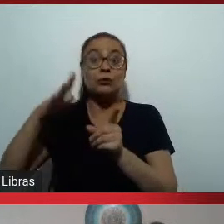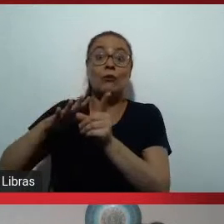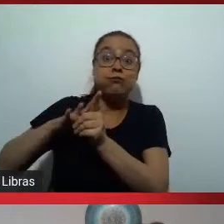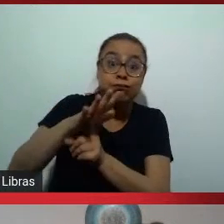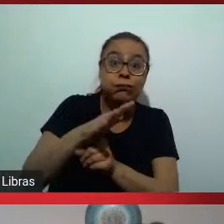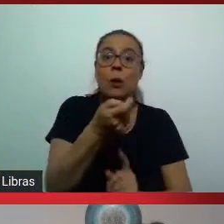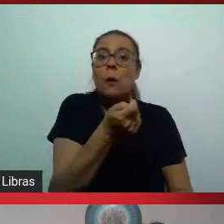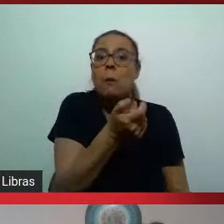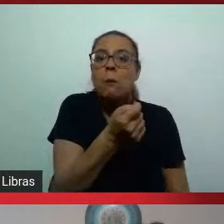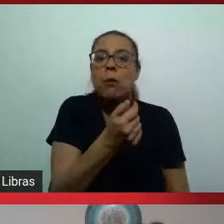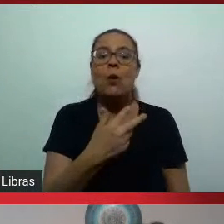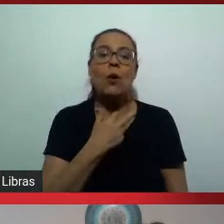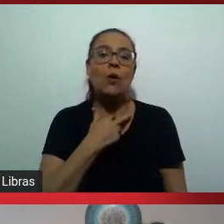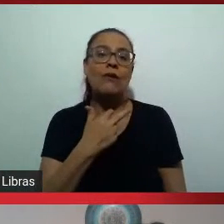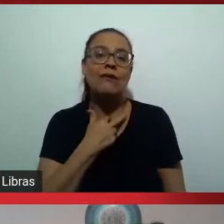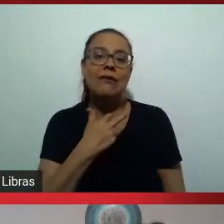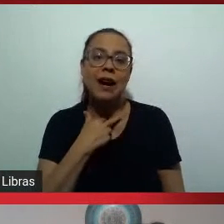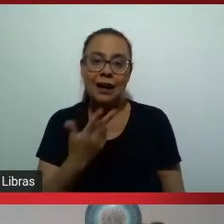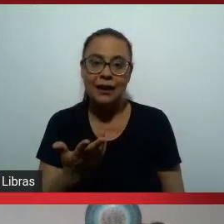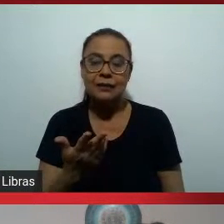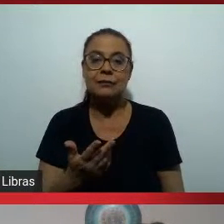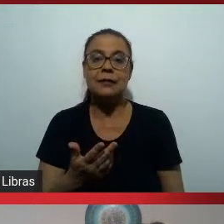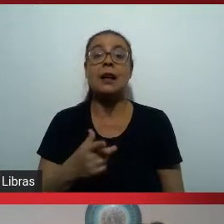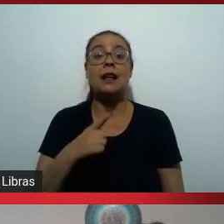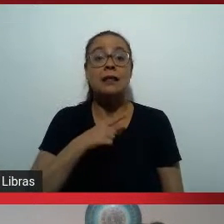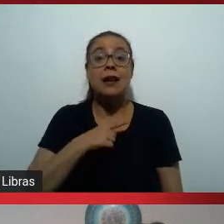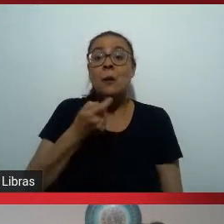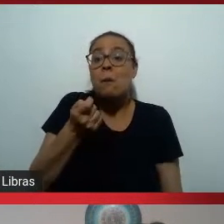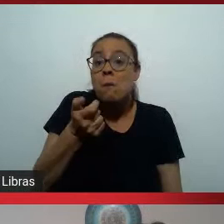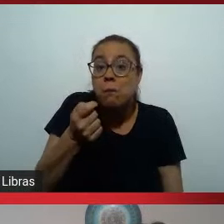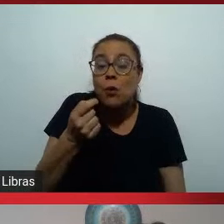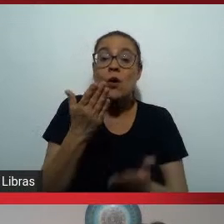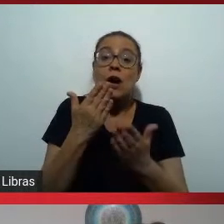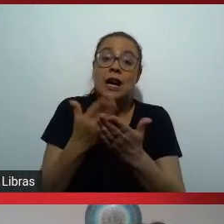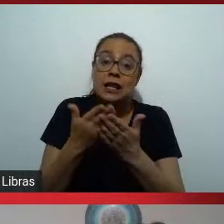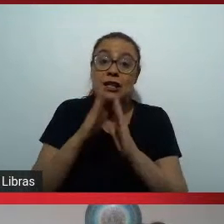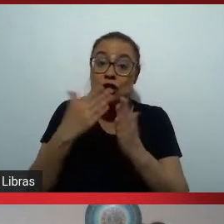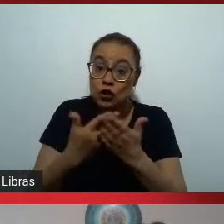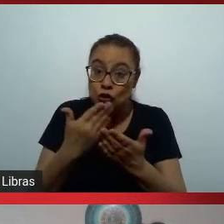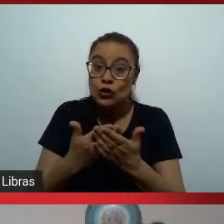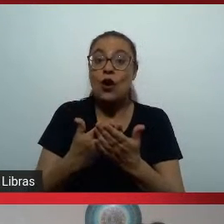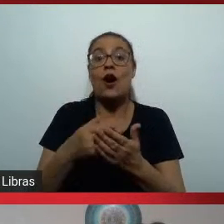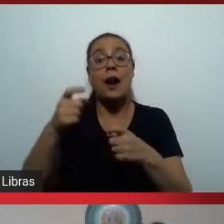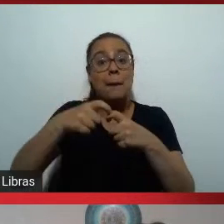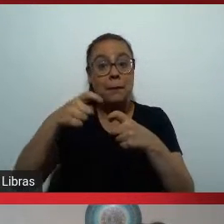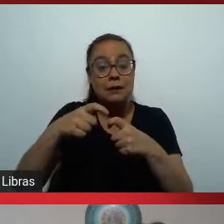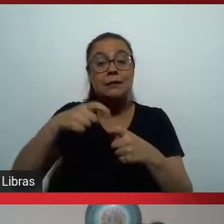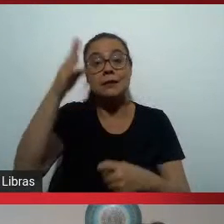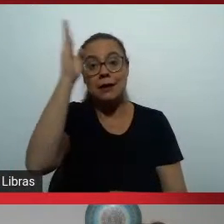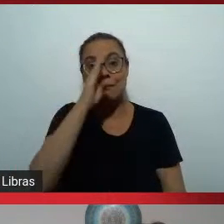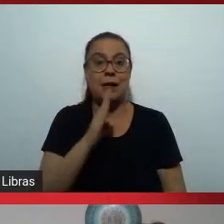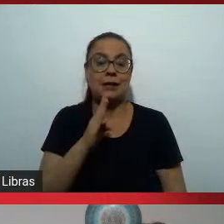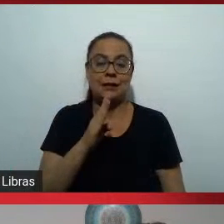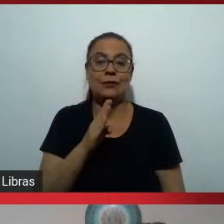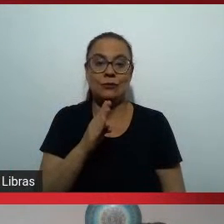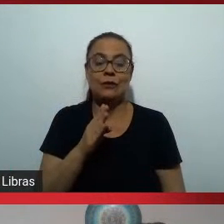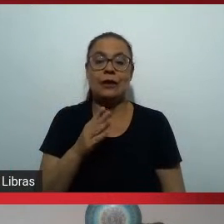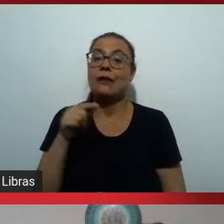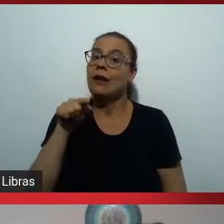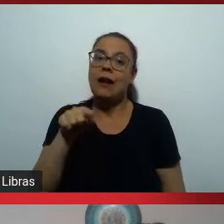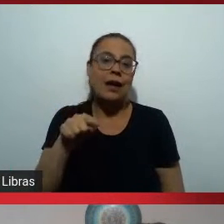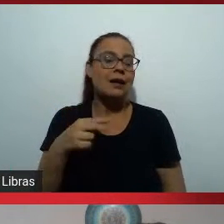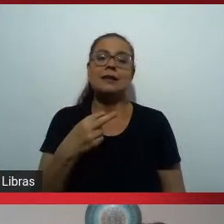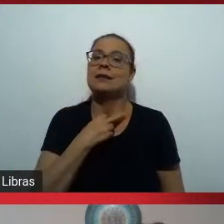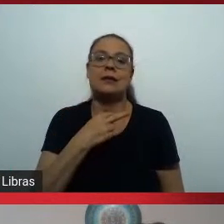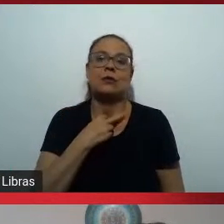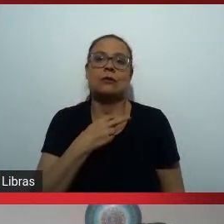vagas de medicina disponíveis no Brasil existem poucas escolas de medicina disponíveis no Brasil isso não vai se resolver rápido